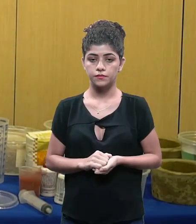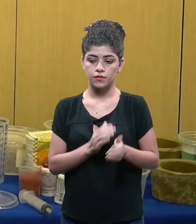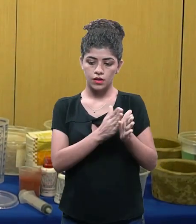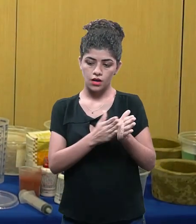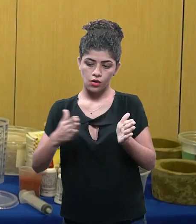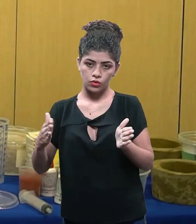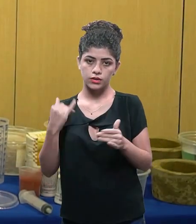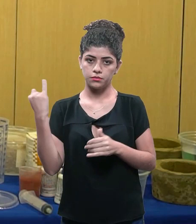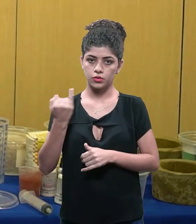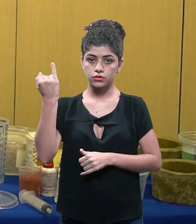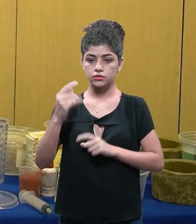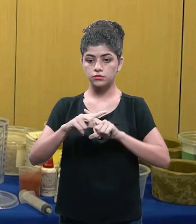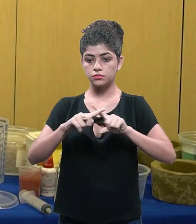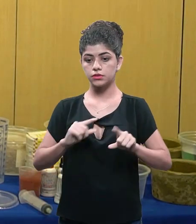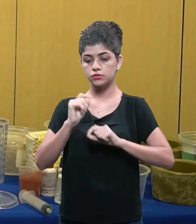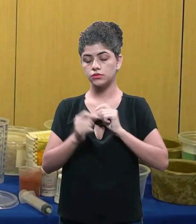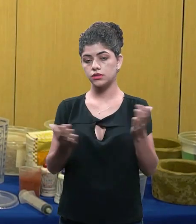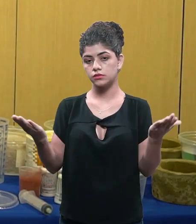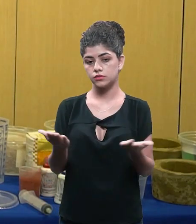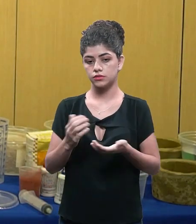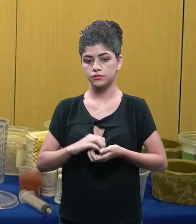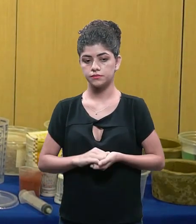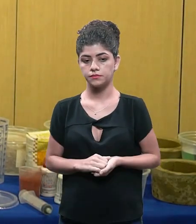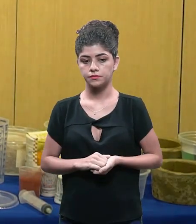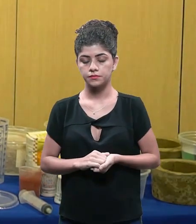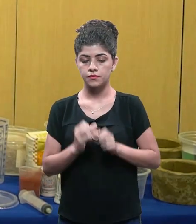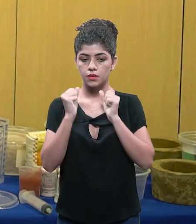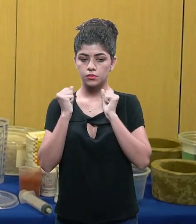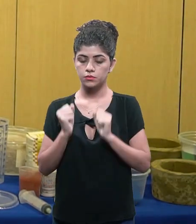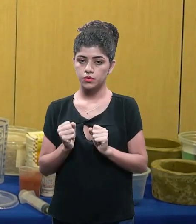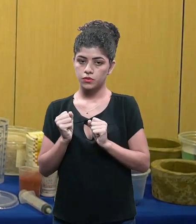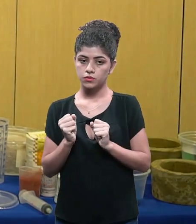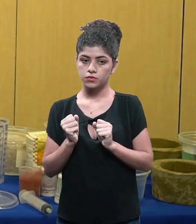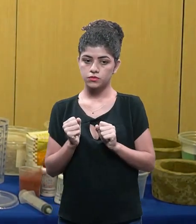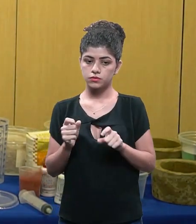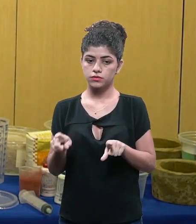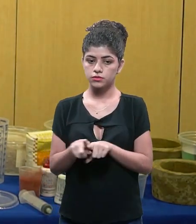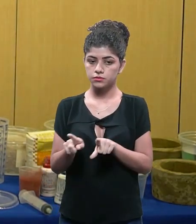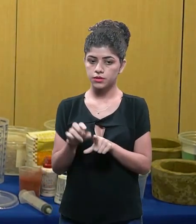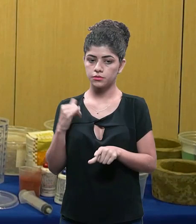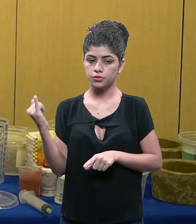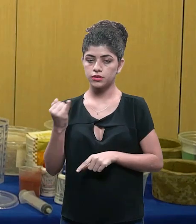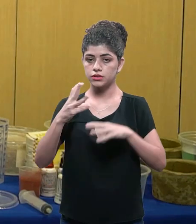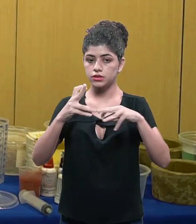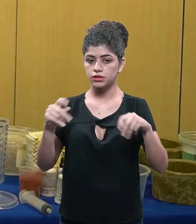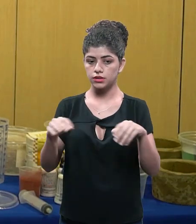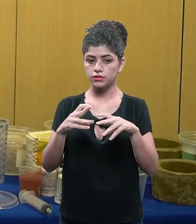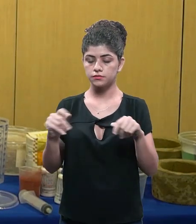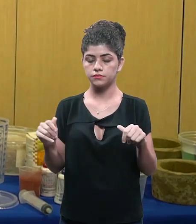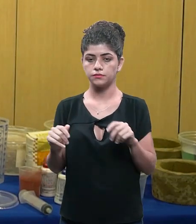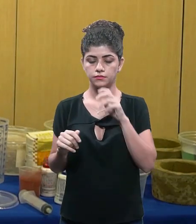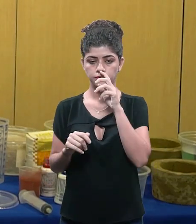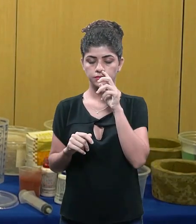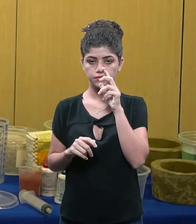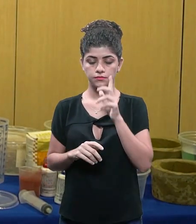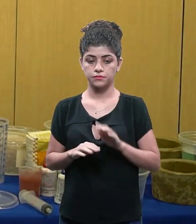que é o seco a ordem da mistura é sempre importante mas o que que eu vou fazer posso colocar outra coisa também importante na